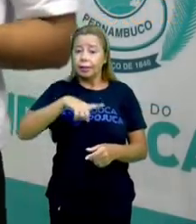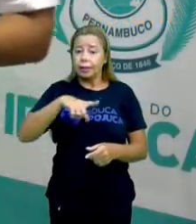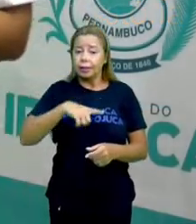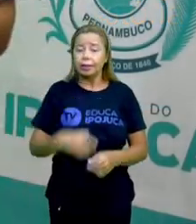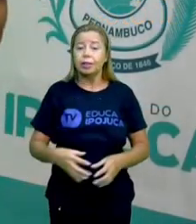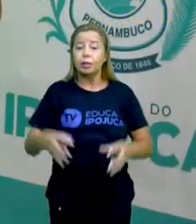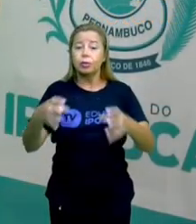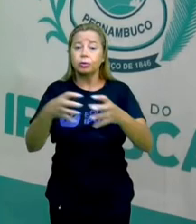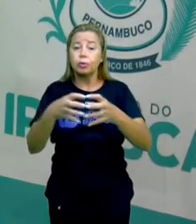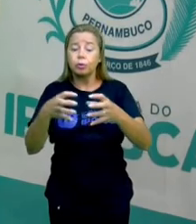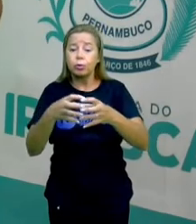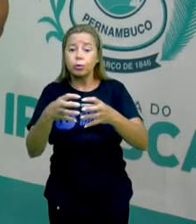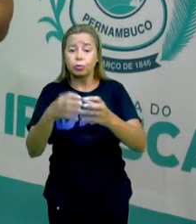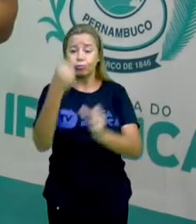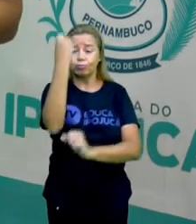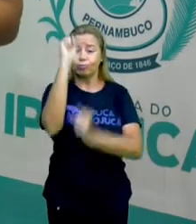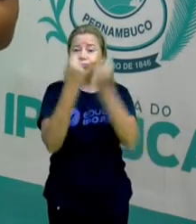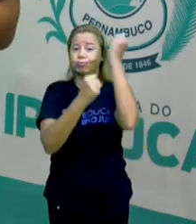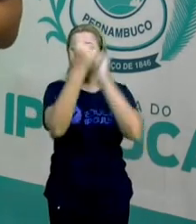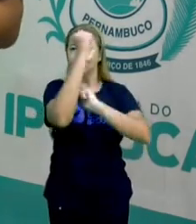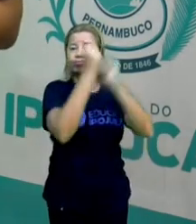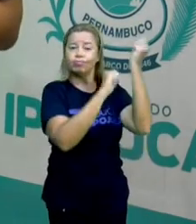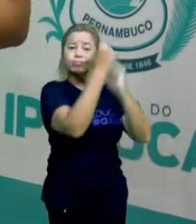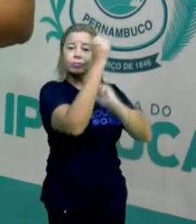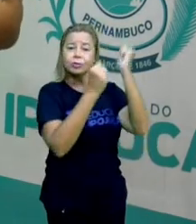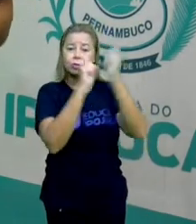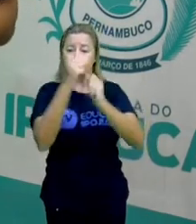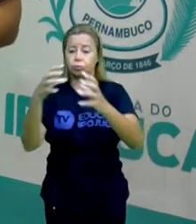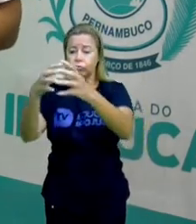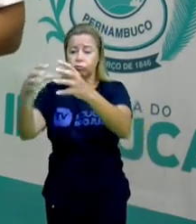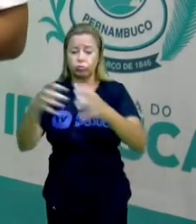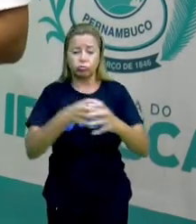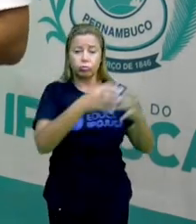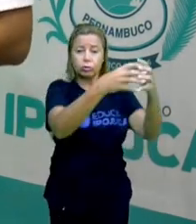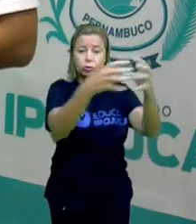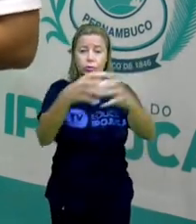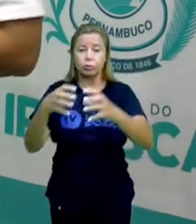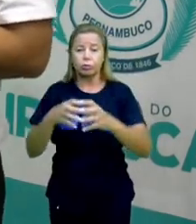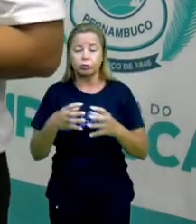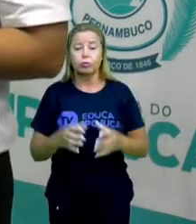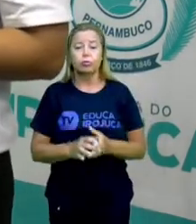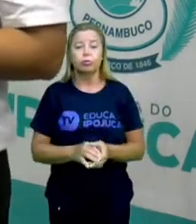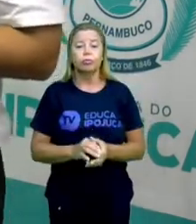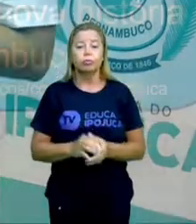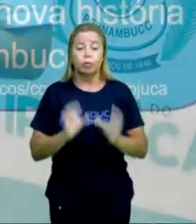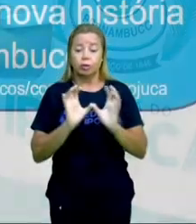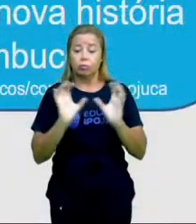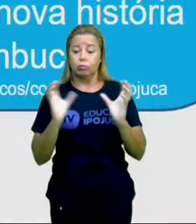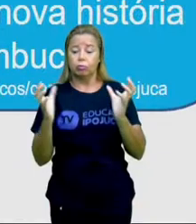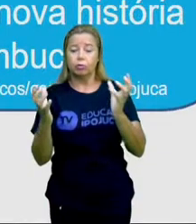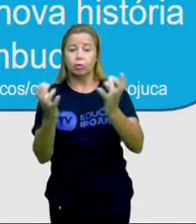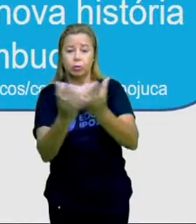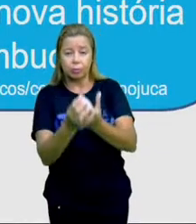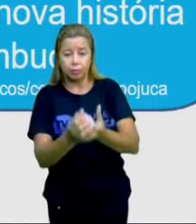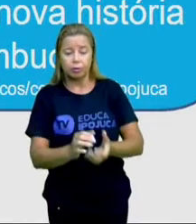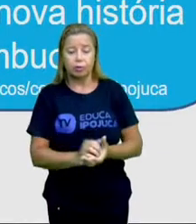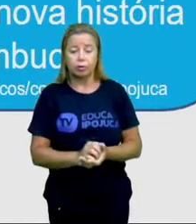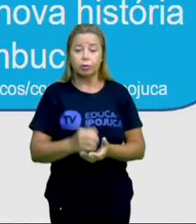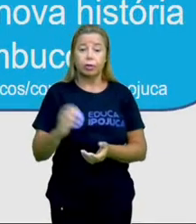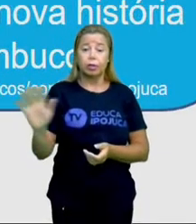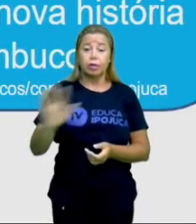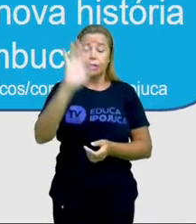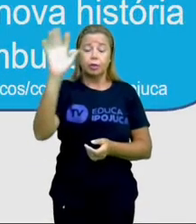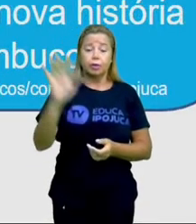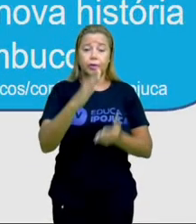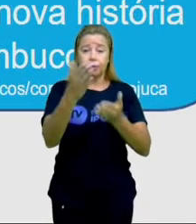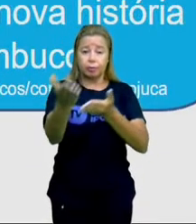desenvolvimento industrial, que é o complexo de Suape. Aqui trago a visualização das imagens,